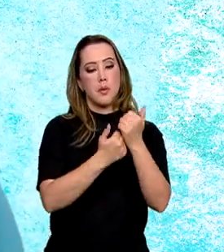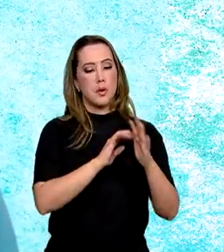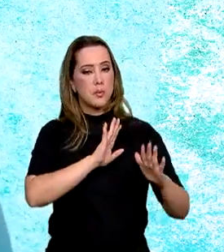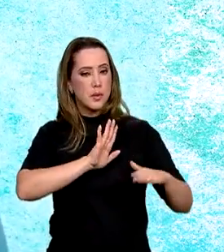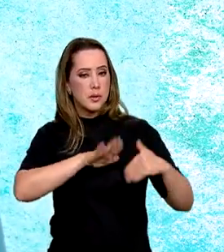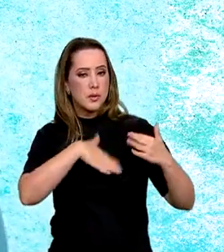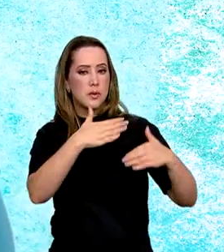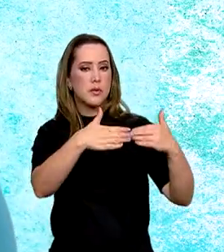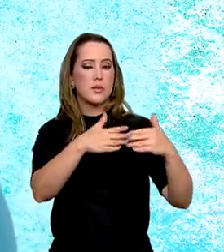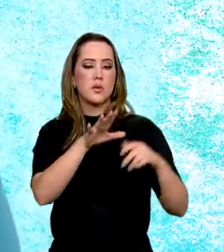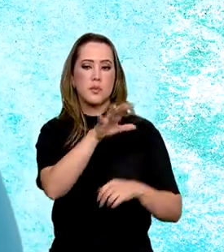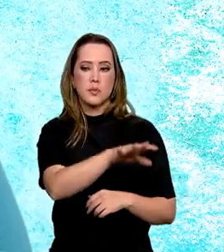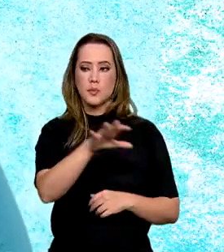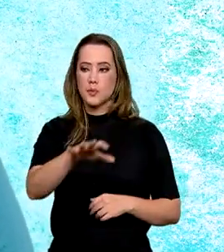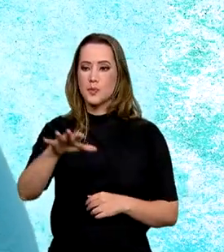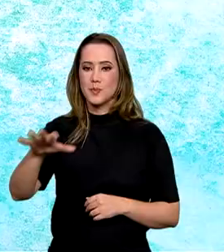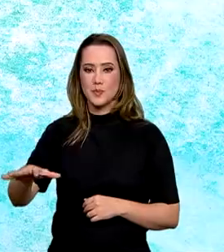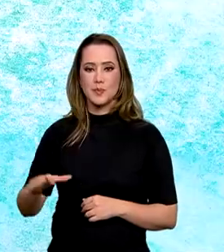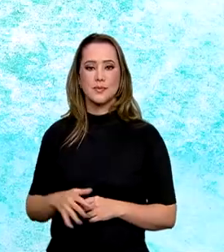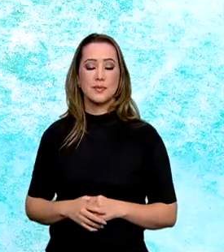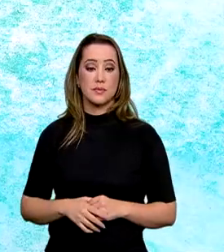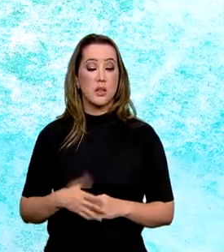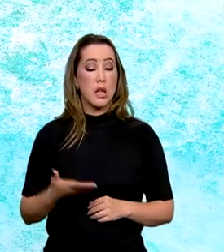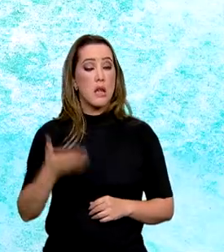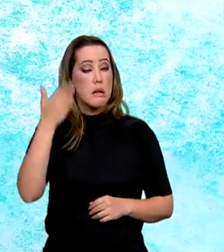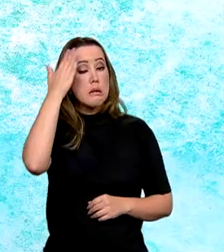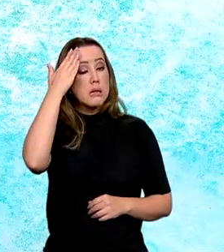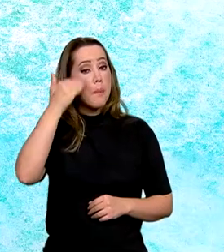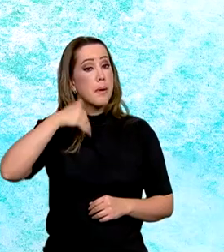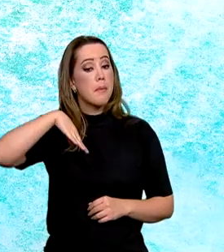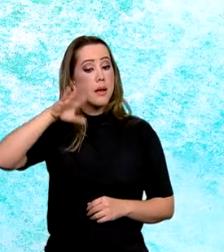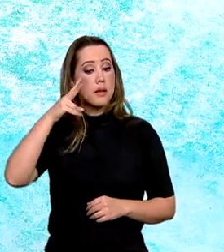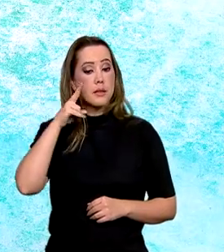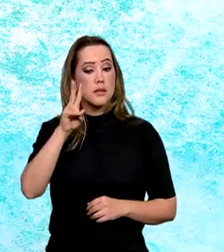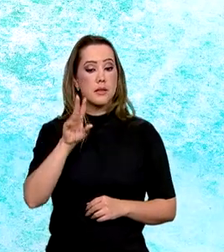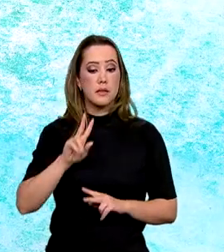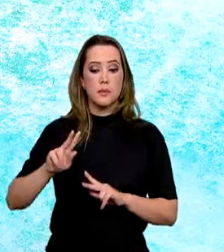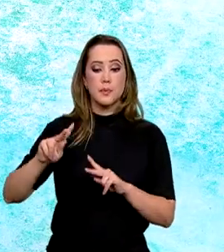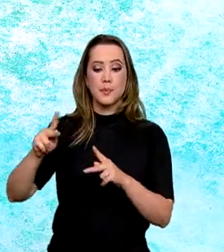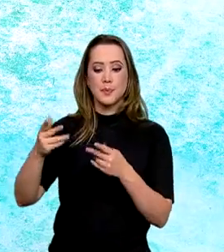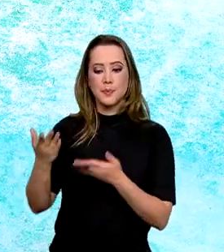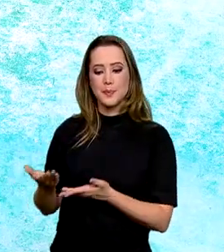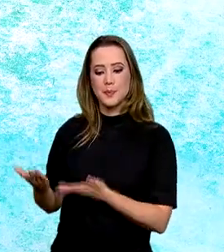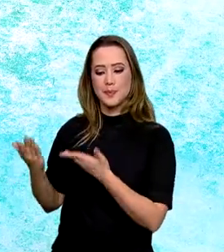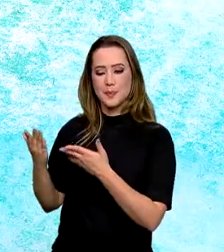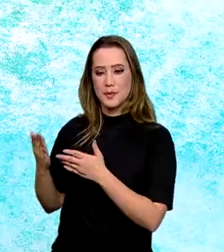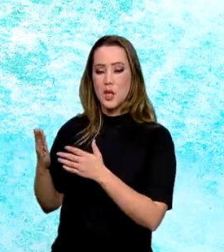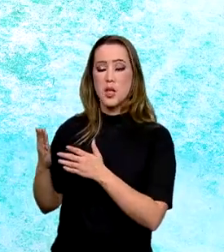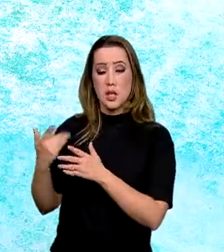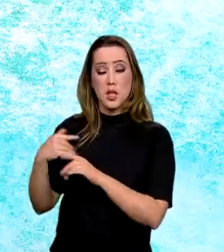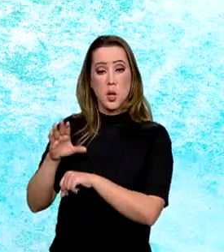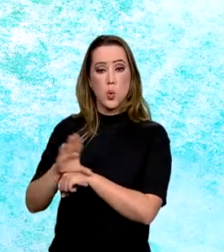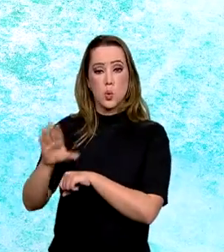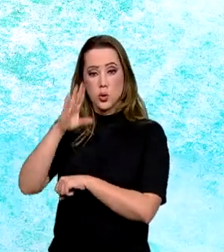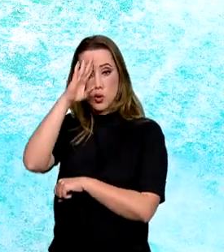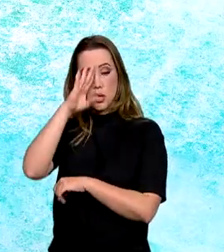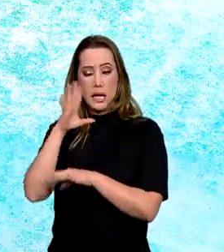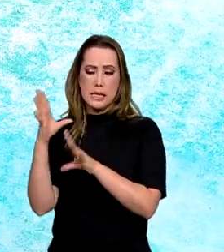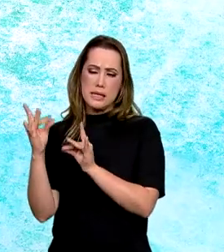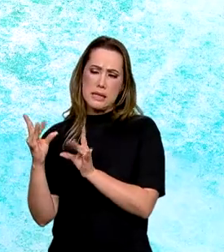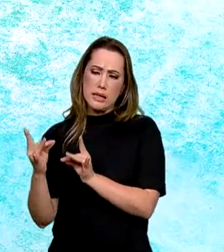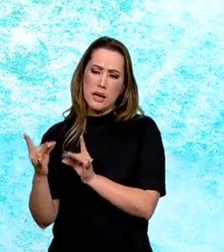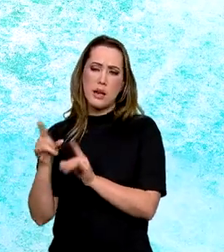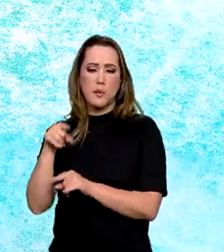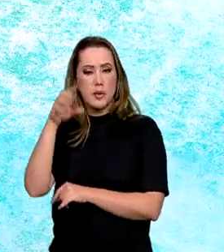desenvolvimento das regiões onde atuam. Quer saber mais? Neste link aqui tem um curso gratuito e completinho pra